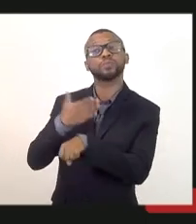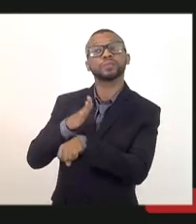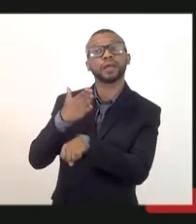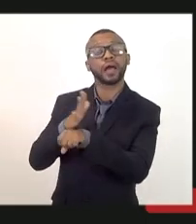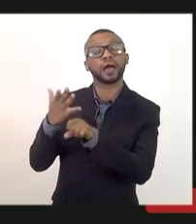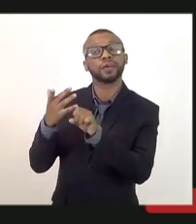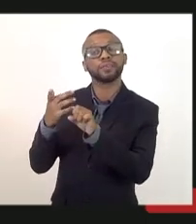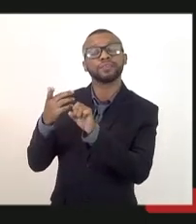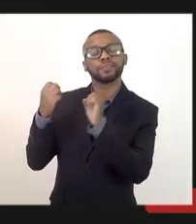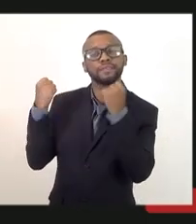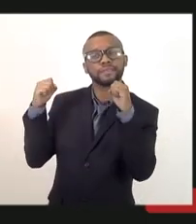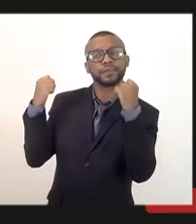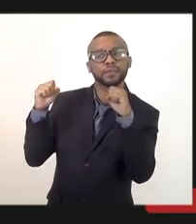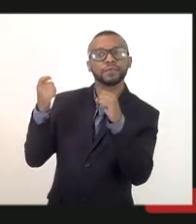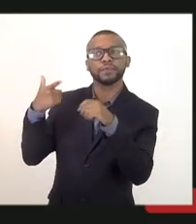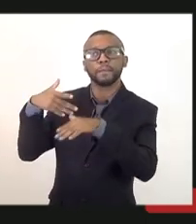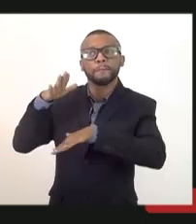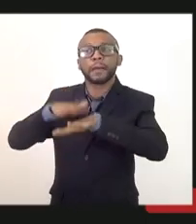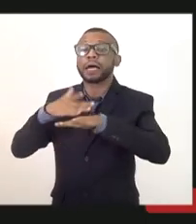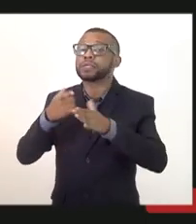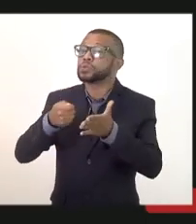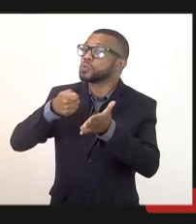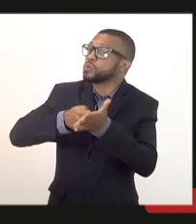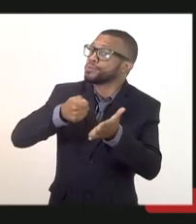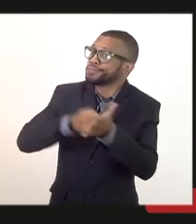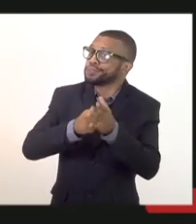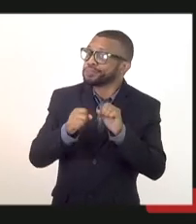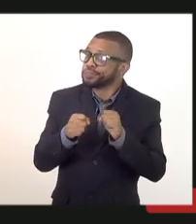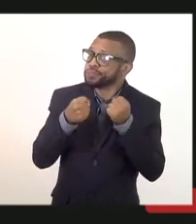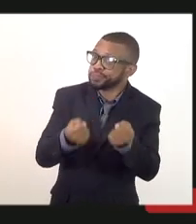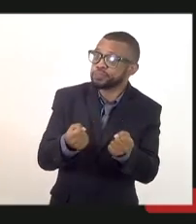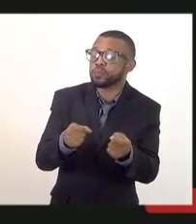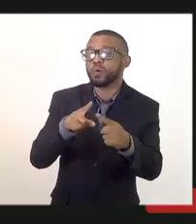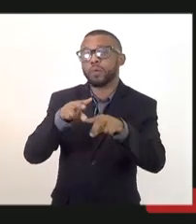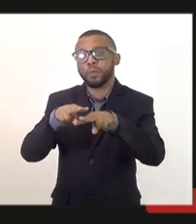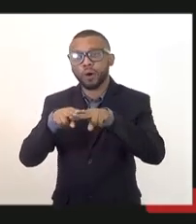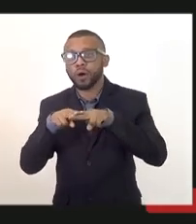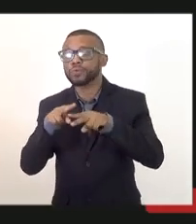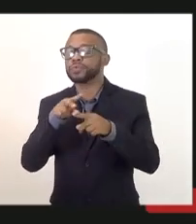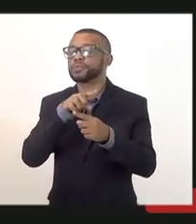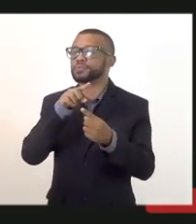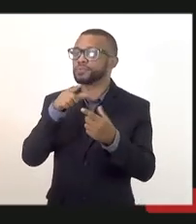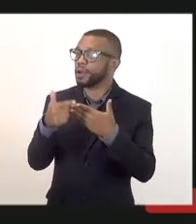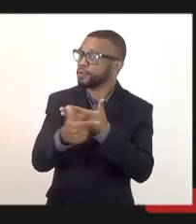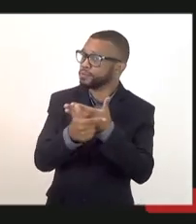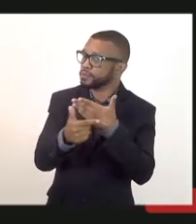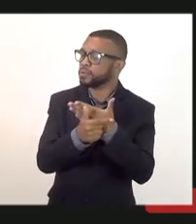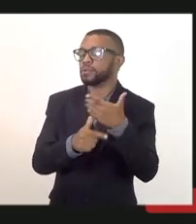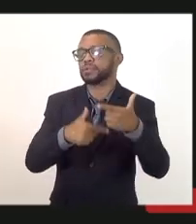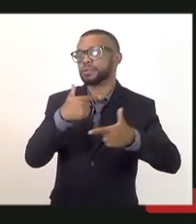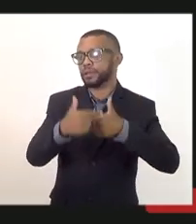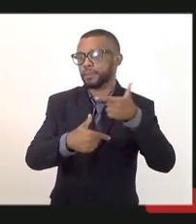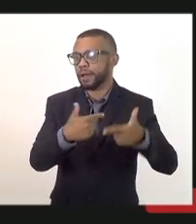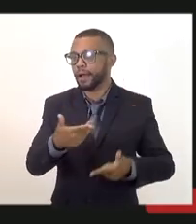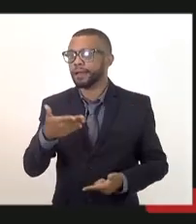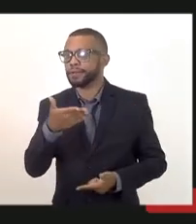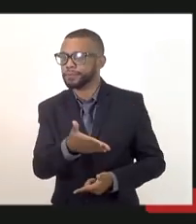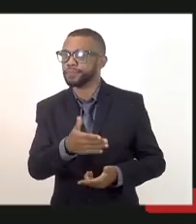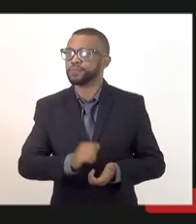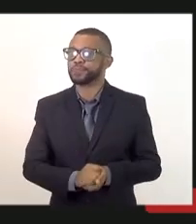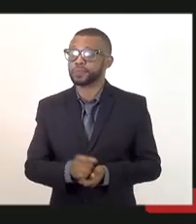mais como assim mais rigorosos pela função que eles exercem na ativa eles